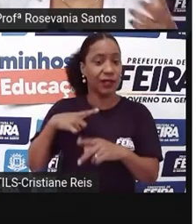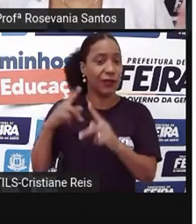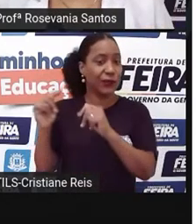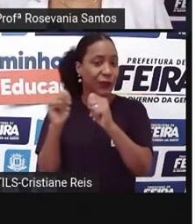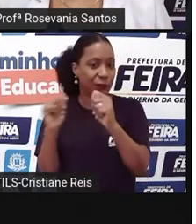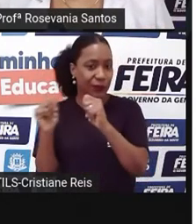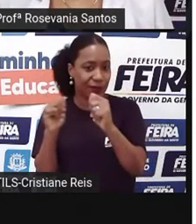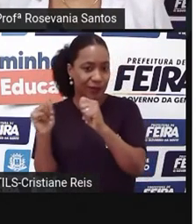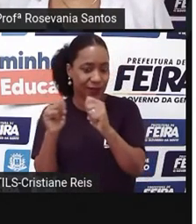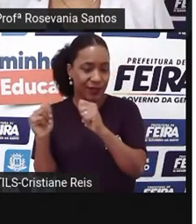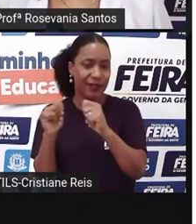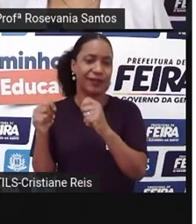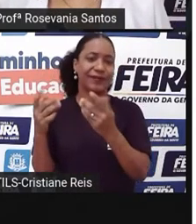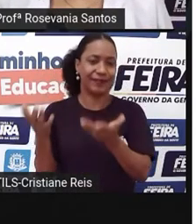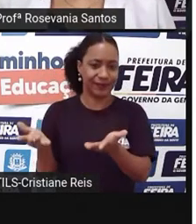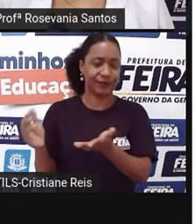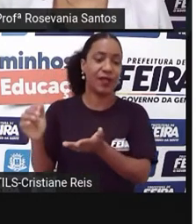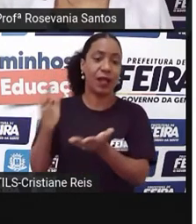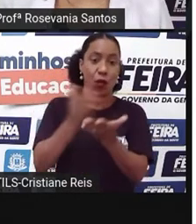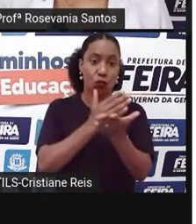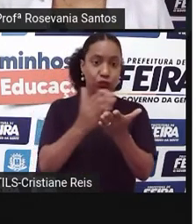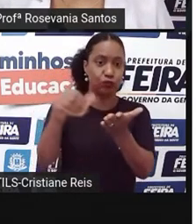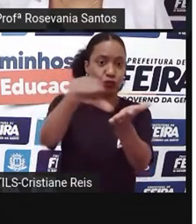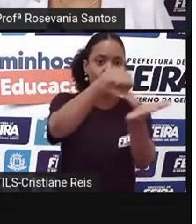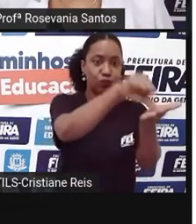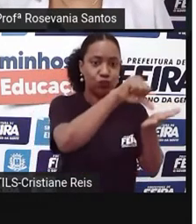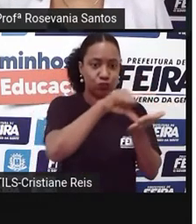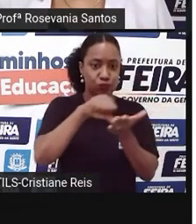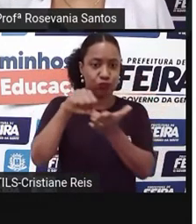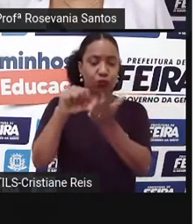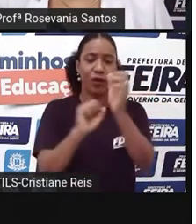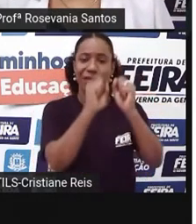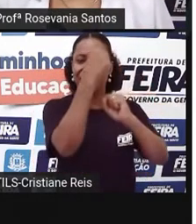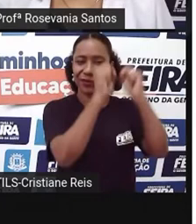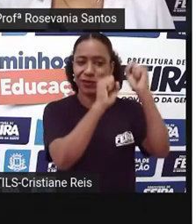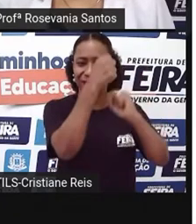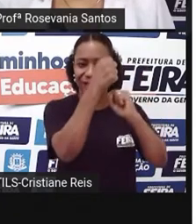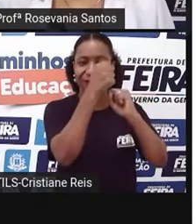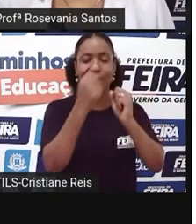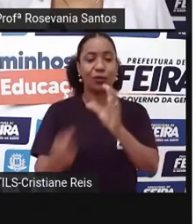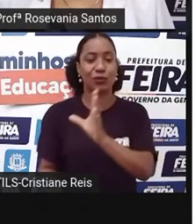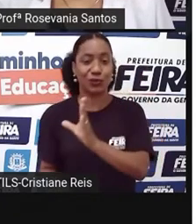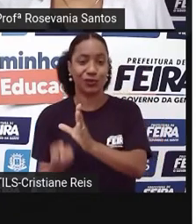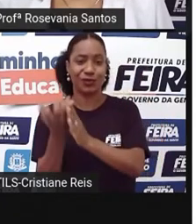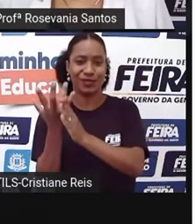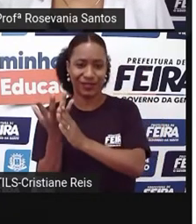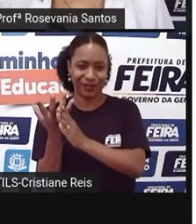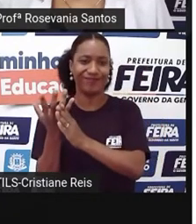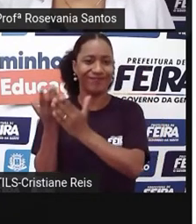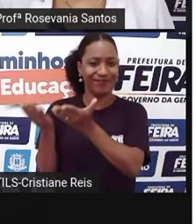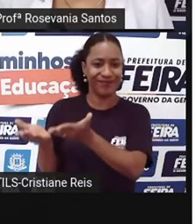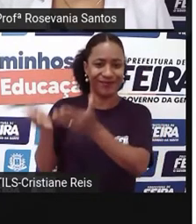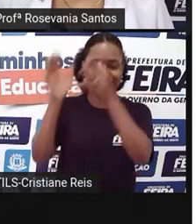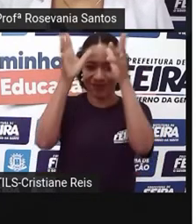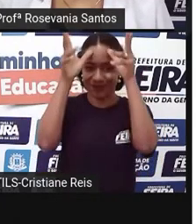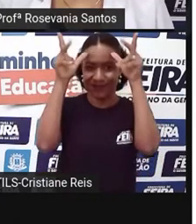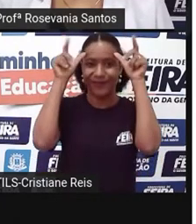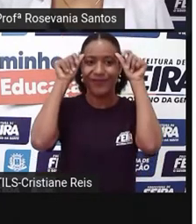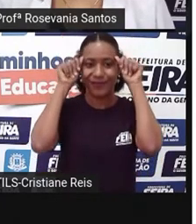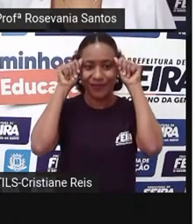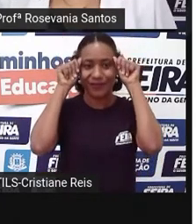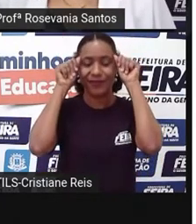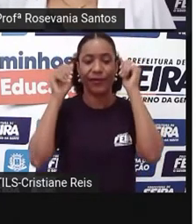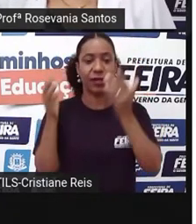né, polos industriais, e nessa região a gente não tinha. E aí, foi feita essa Zona Franca de Manaus para poder, né,